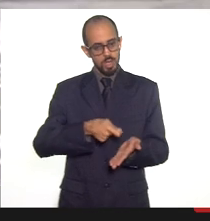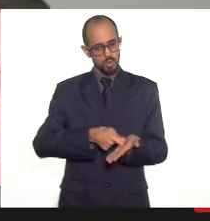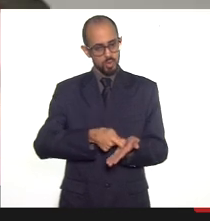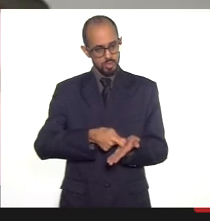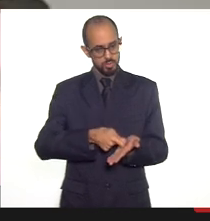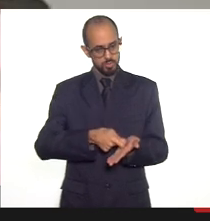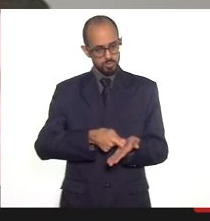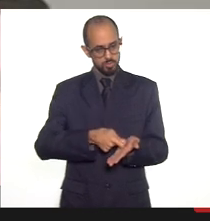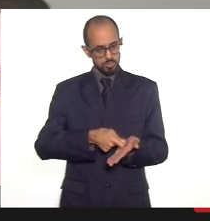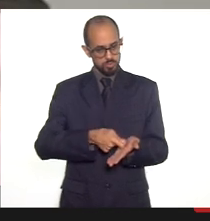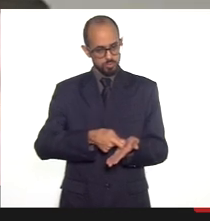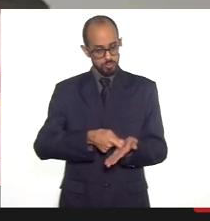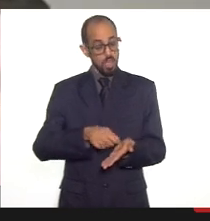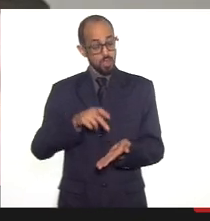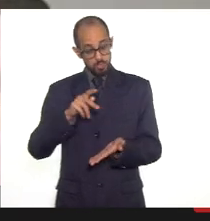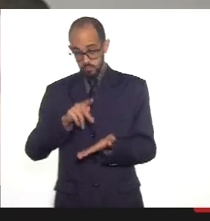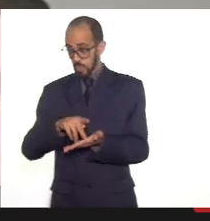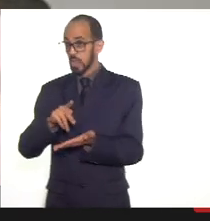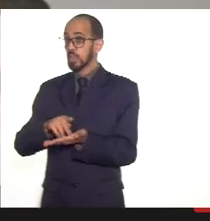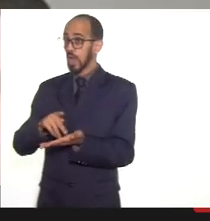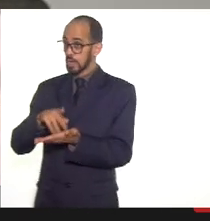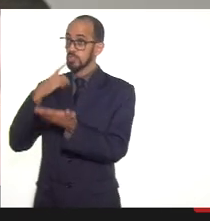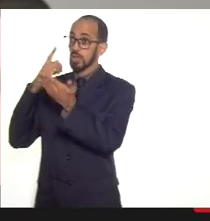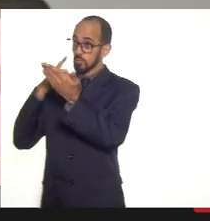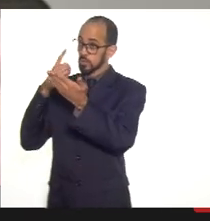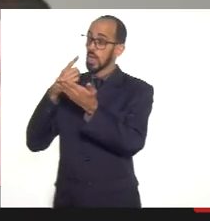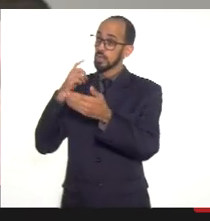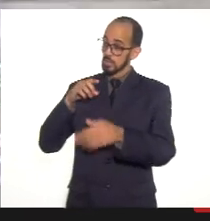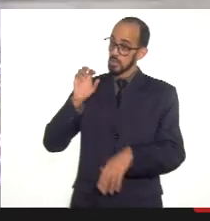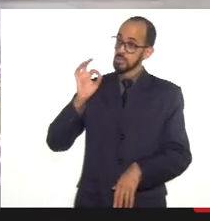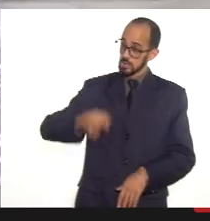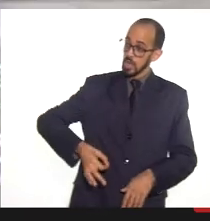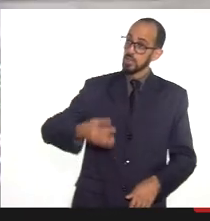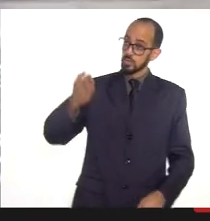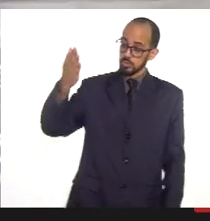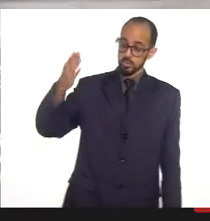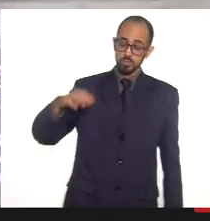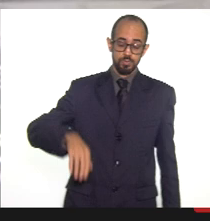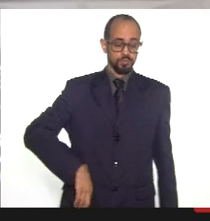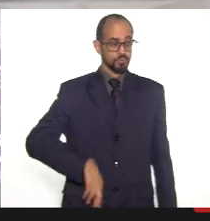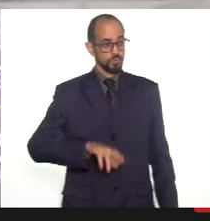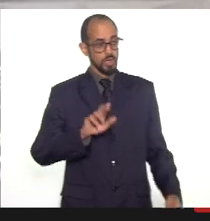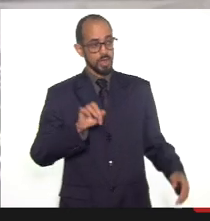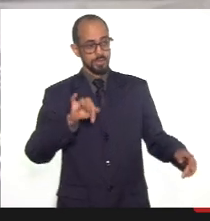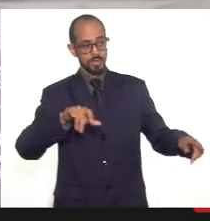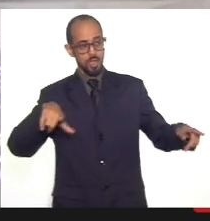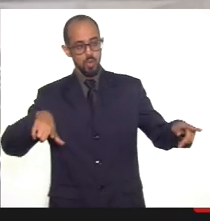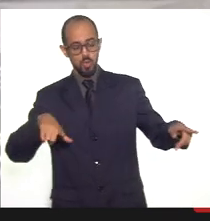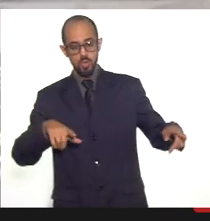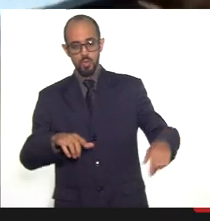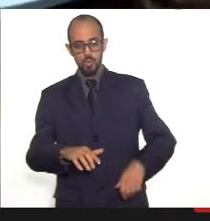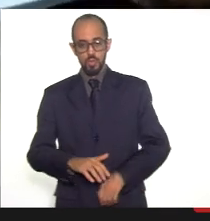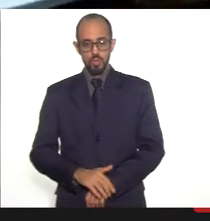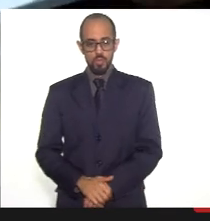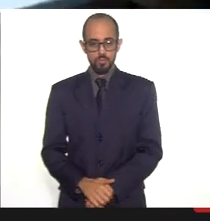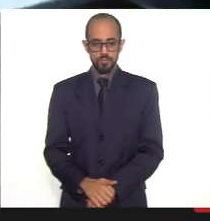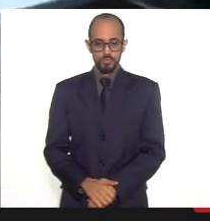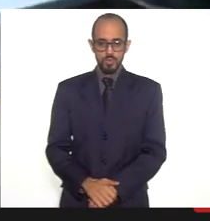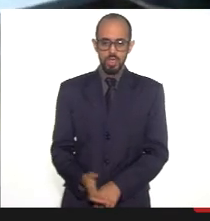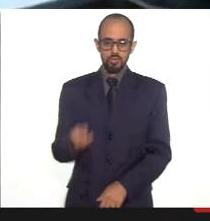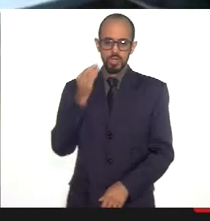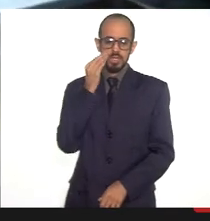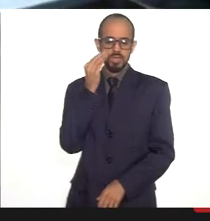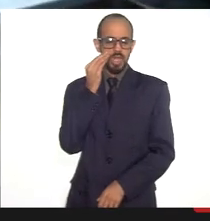Verdade, deputada Márcia, na próxima. Verdade, isso mesmo. Doutora Raquel, por favor. Deputada Lucinha, vou tentar